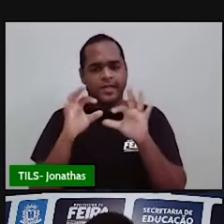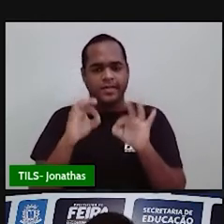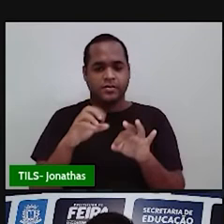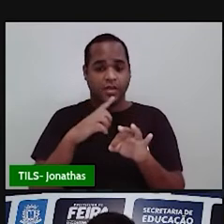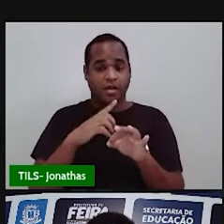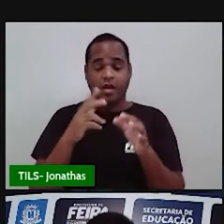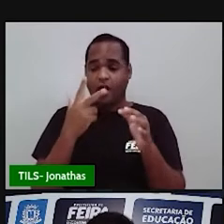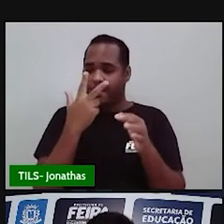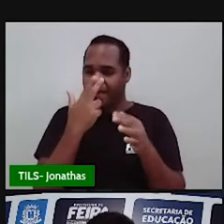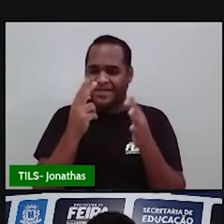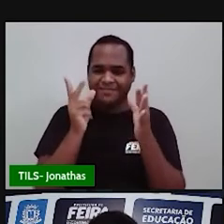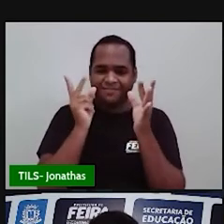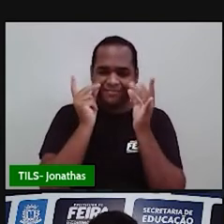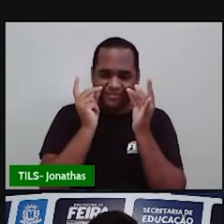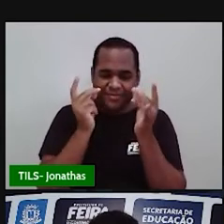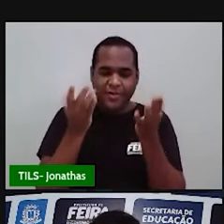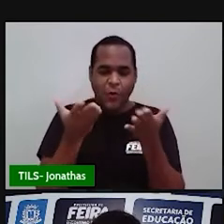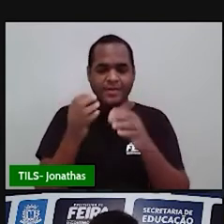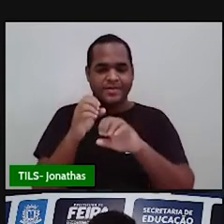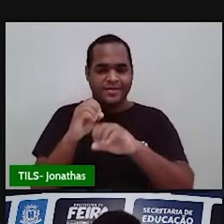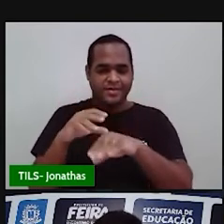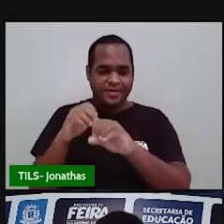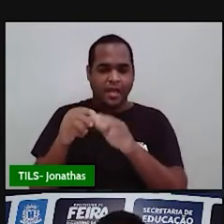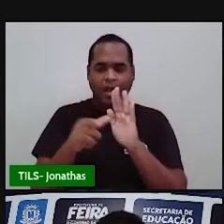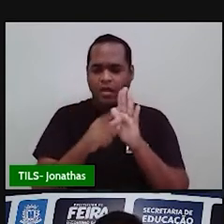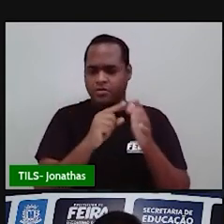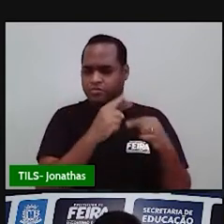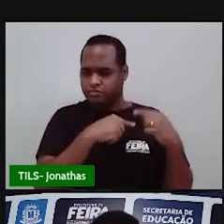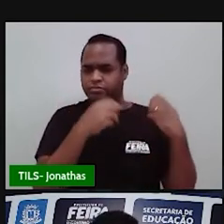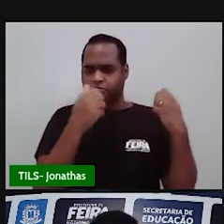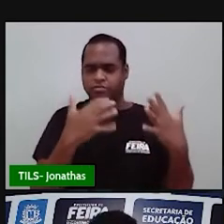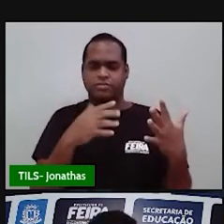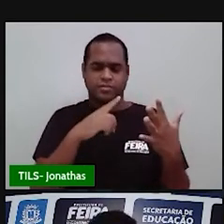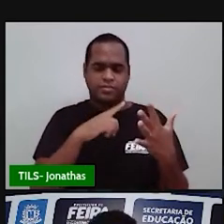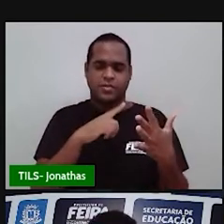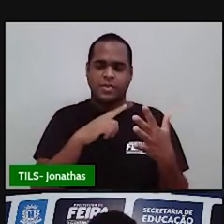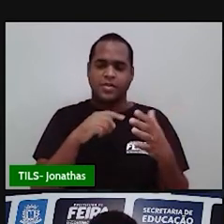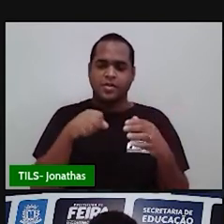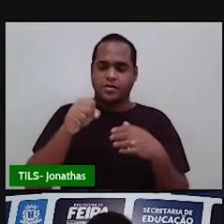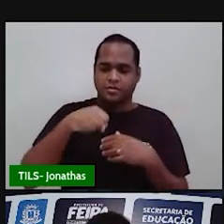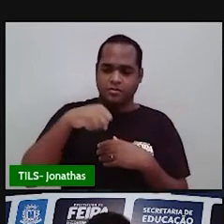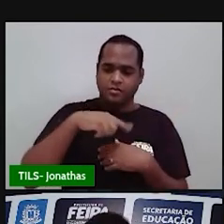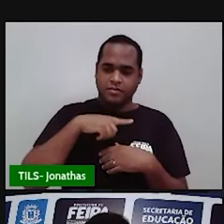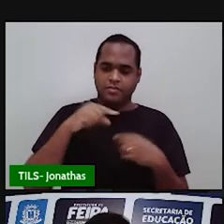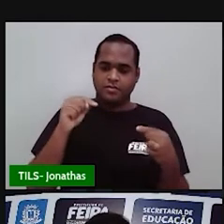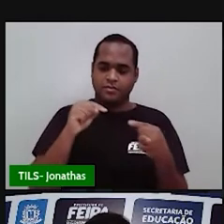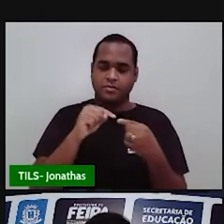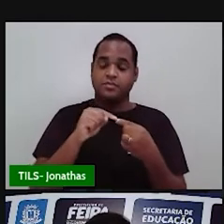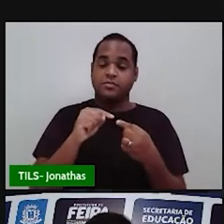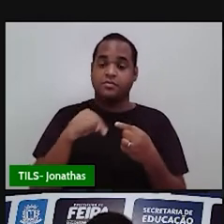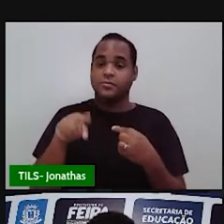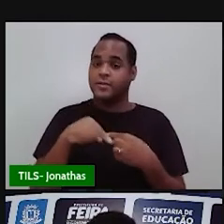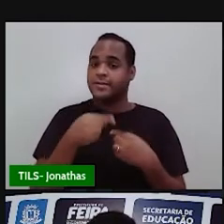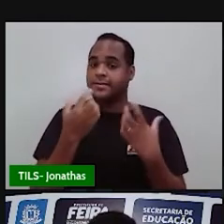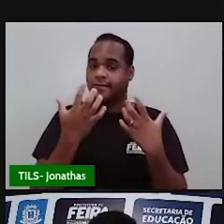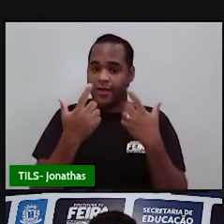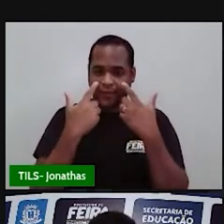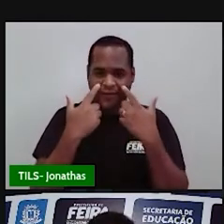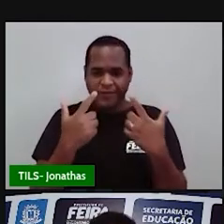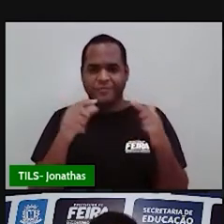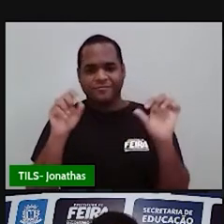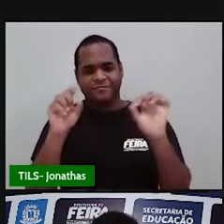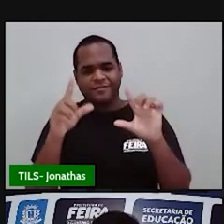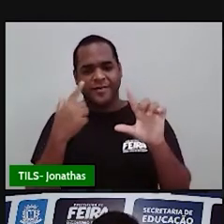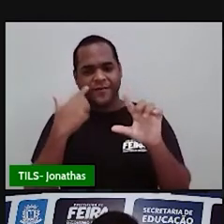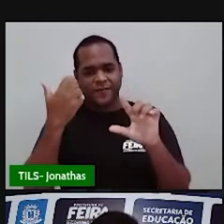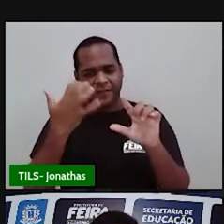presente nas aulas anteriores a essa. Pois é, né? A gente viu ali também essa